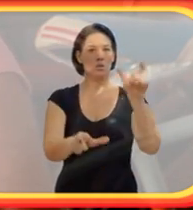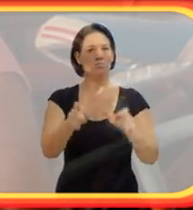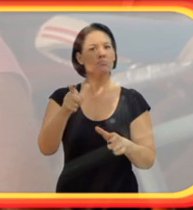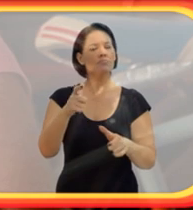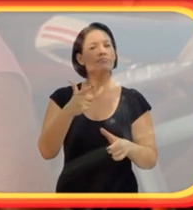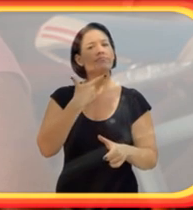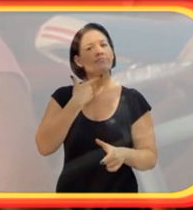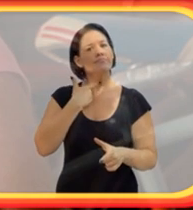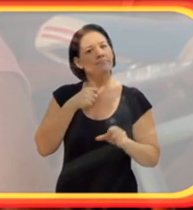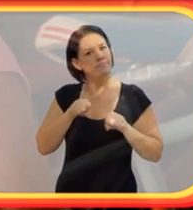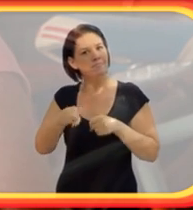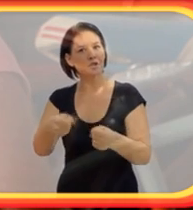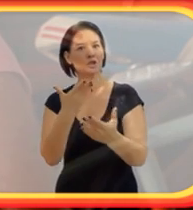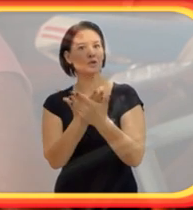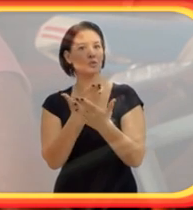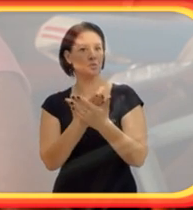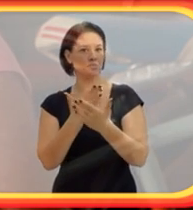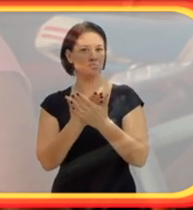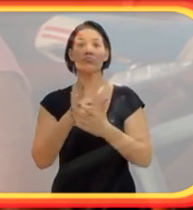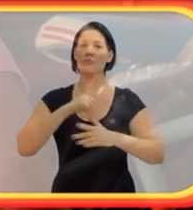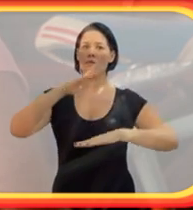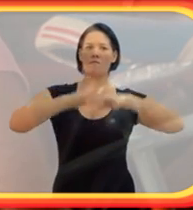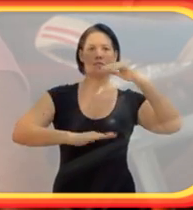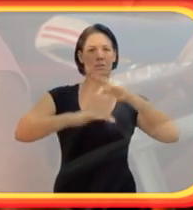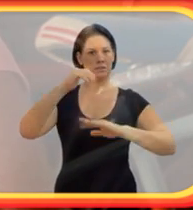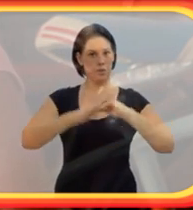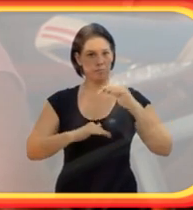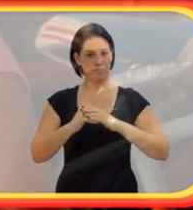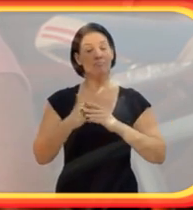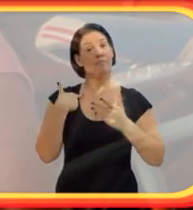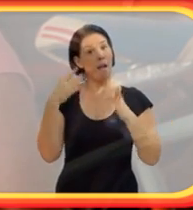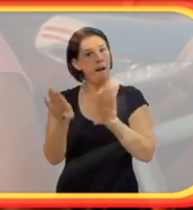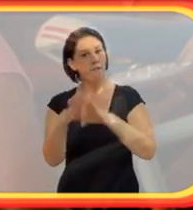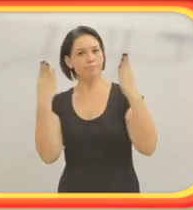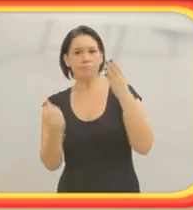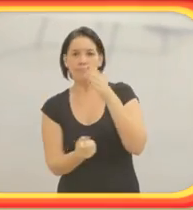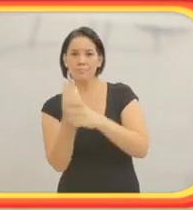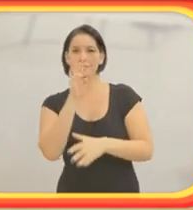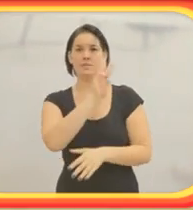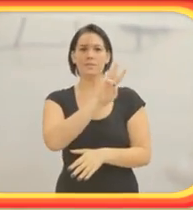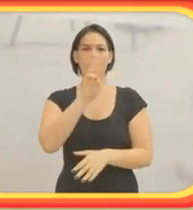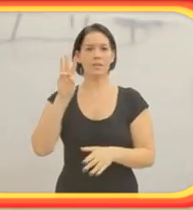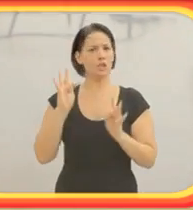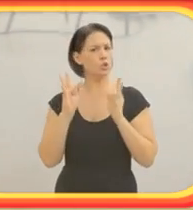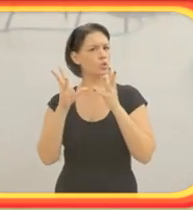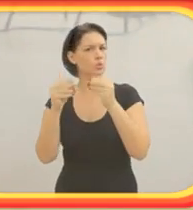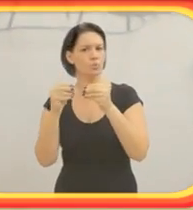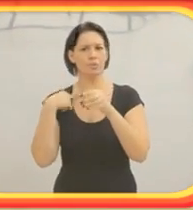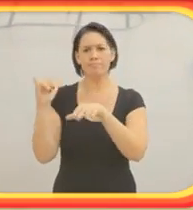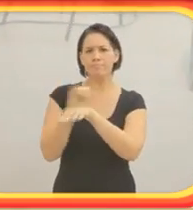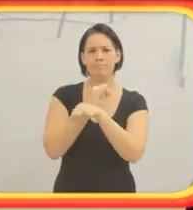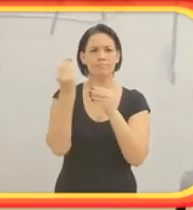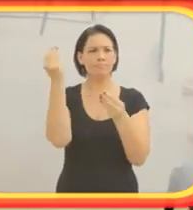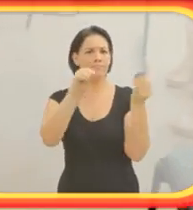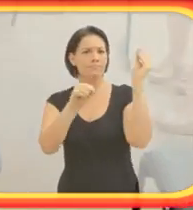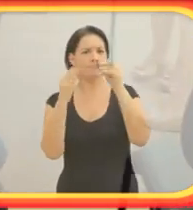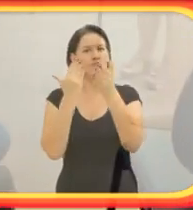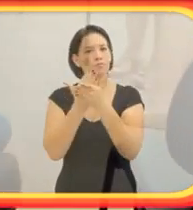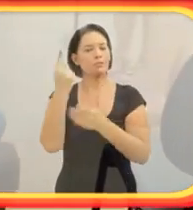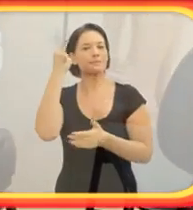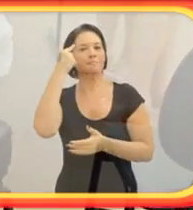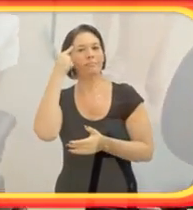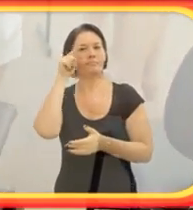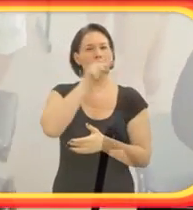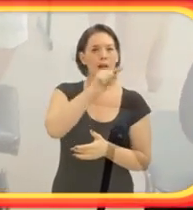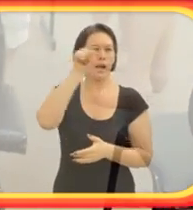contar um pouco sobre a minha história para motivar os alunos a quererem estudar e a ter uma profissão. Abrimos um site e tudo. Depois que a gente fez o site,